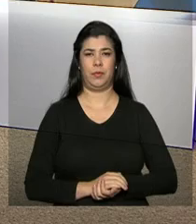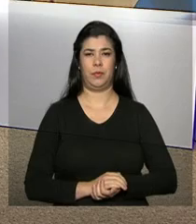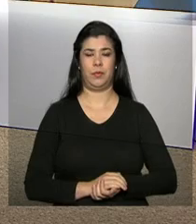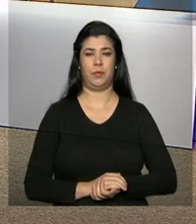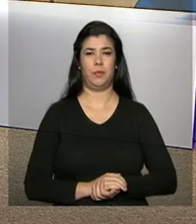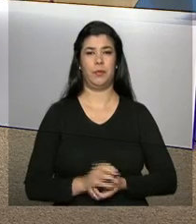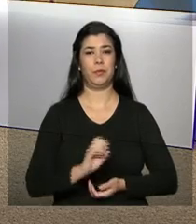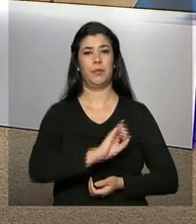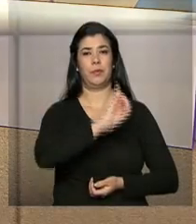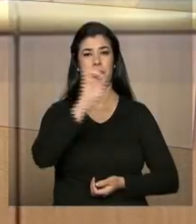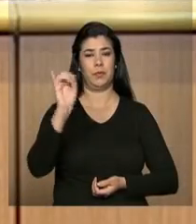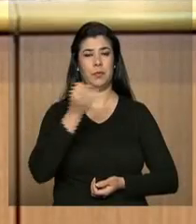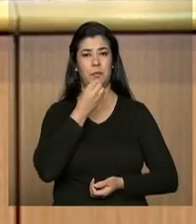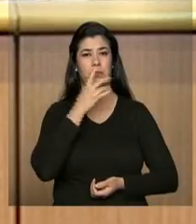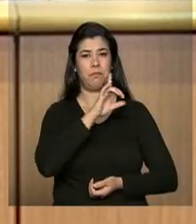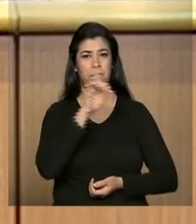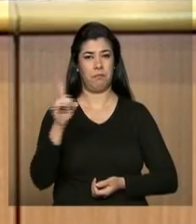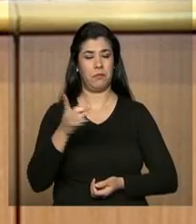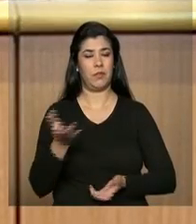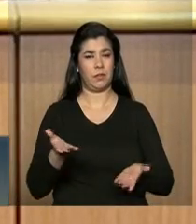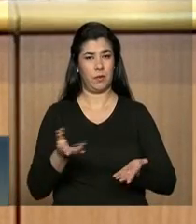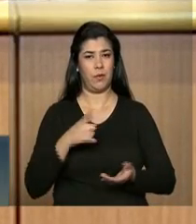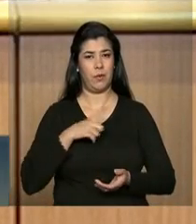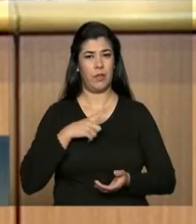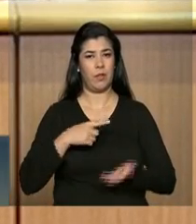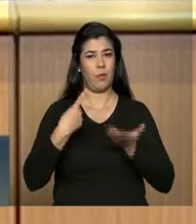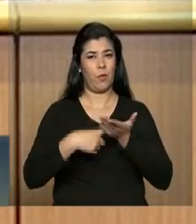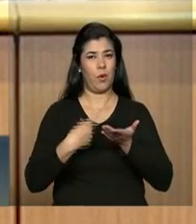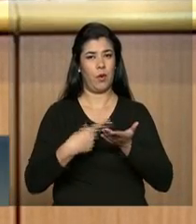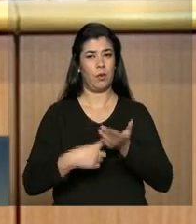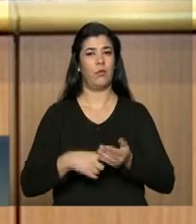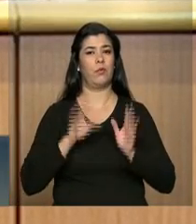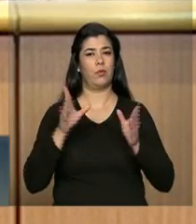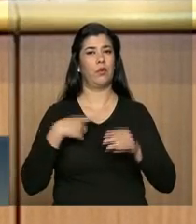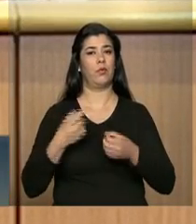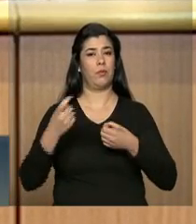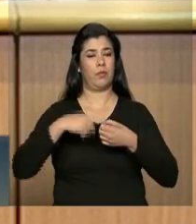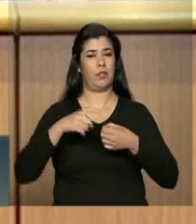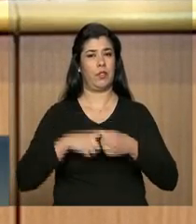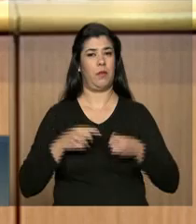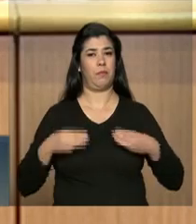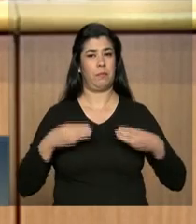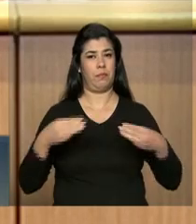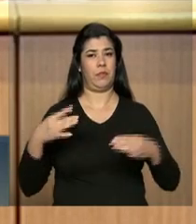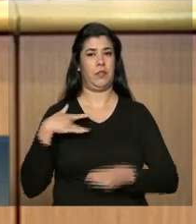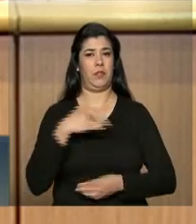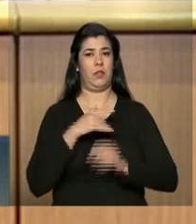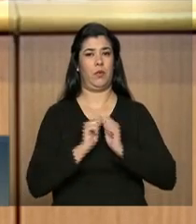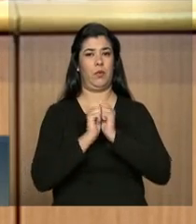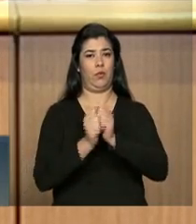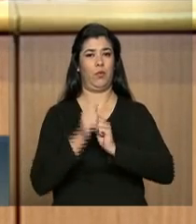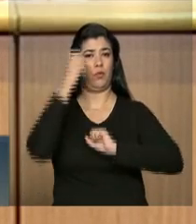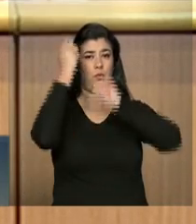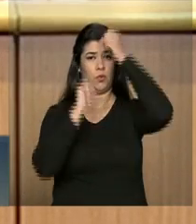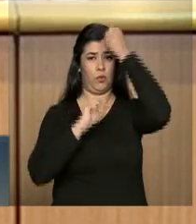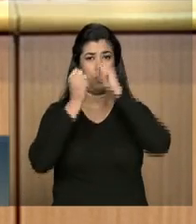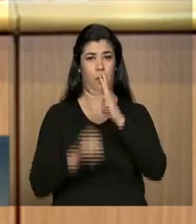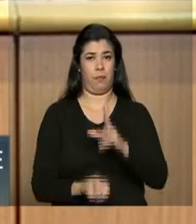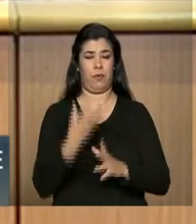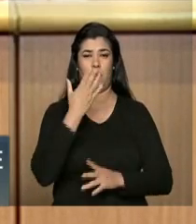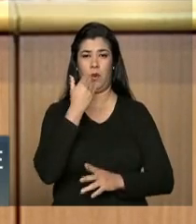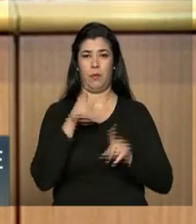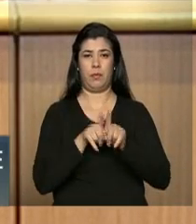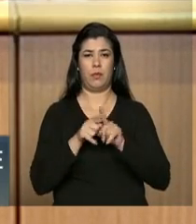Olá, bom dia, Daniele. Esse foi um acordo firmado entre o Ministério da Saúde e a indústria alimentícia para reduzir de forma